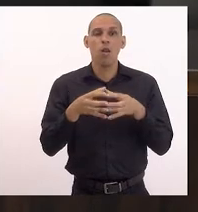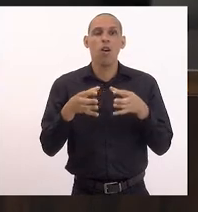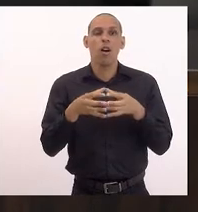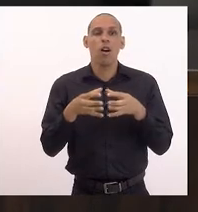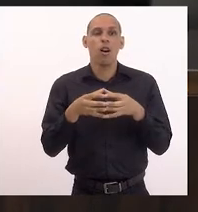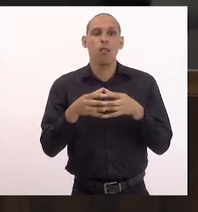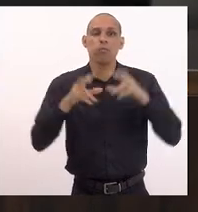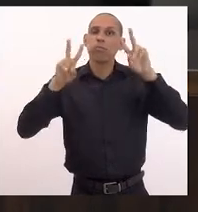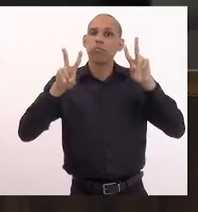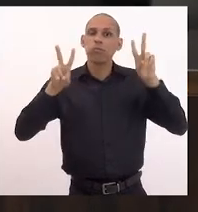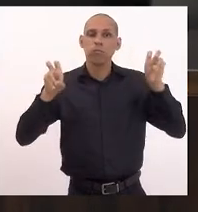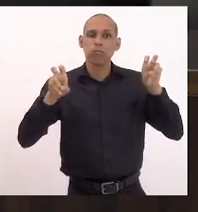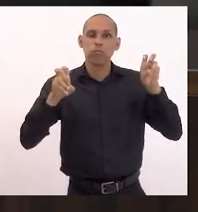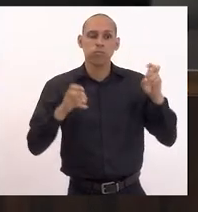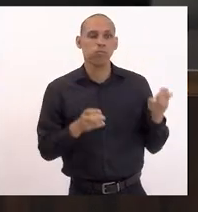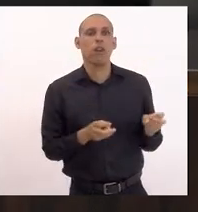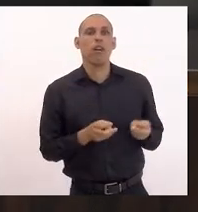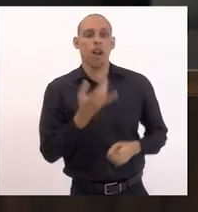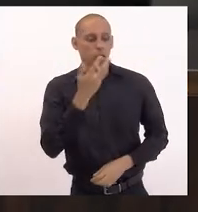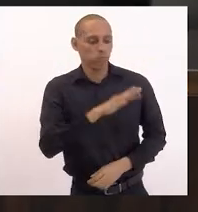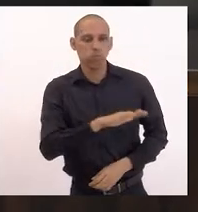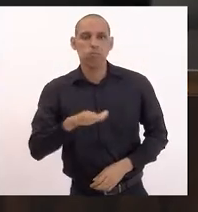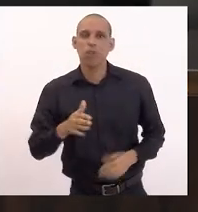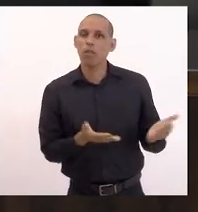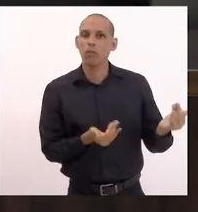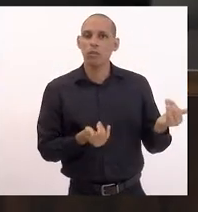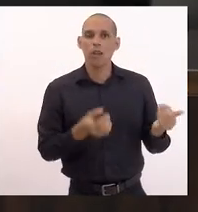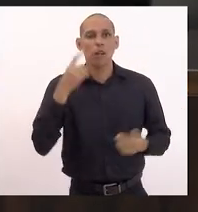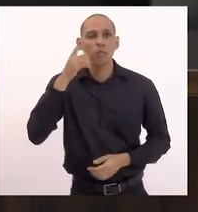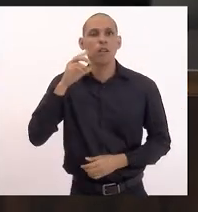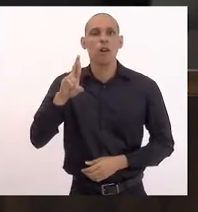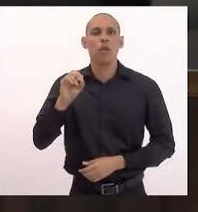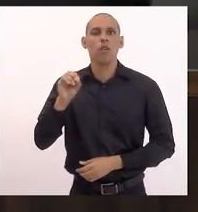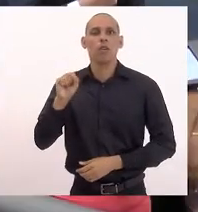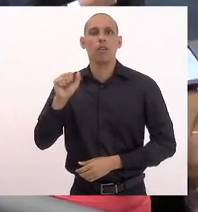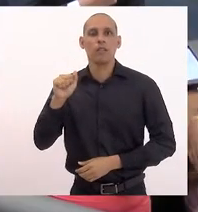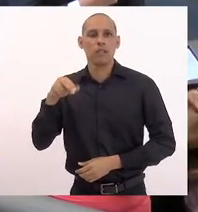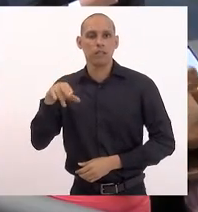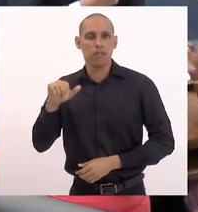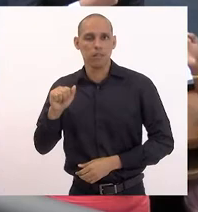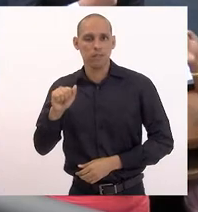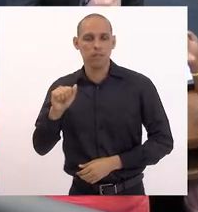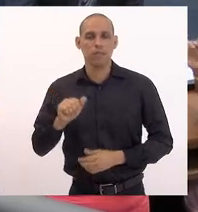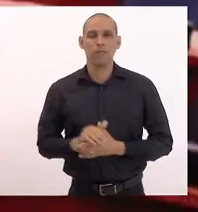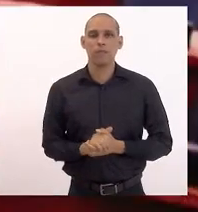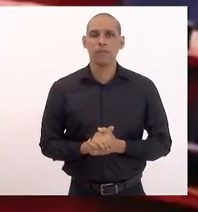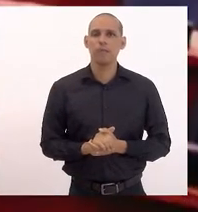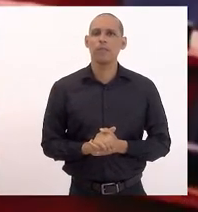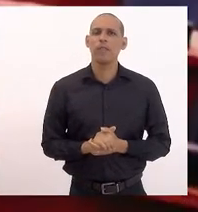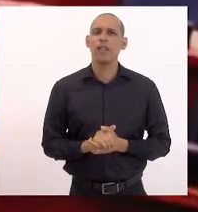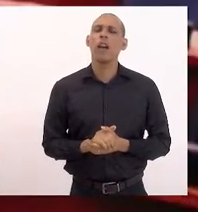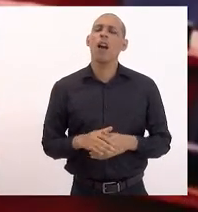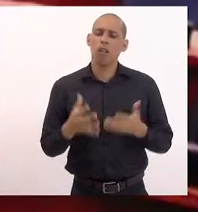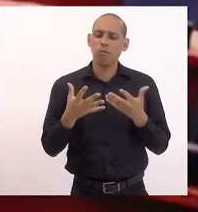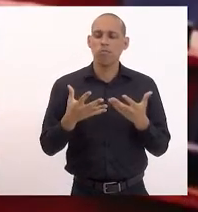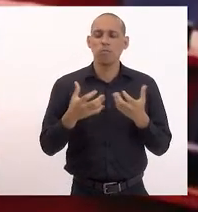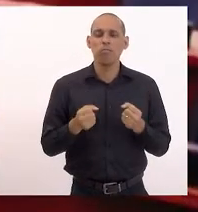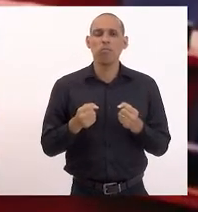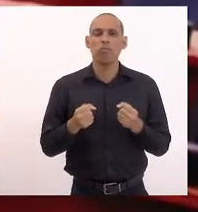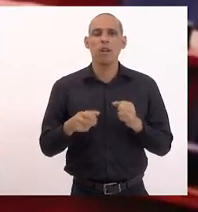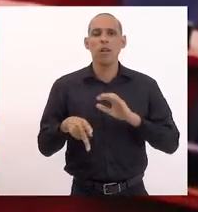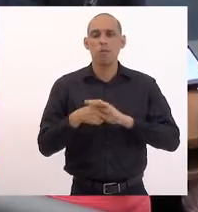e Adolescente e do Idoso, deputada Rosane Félix. Acompanhe o parecer da CCJ, senhor presidente.